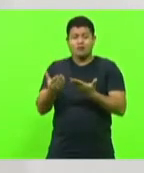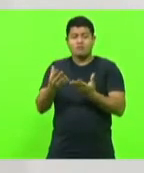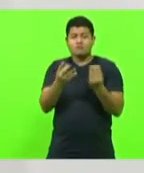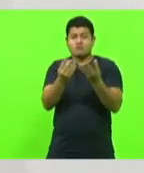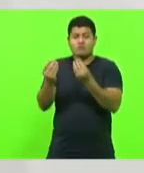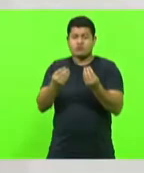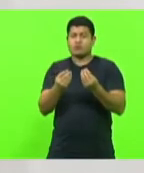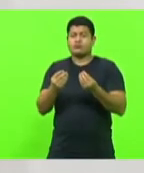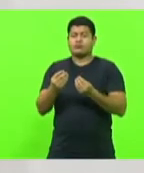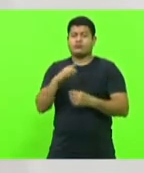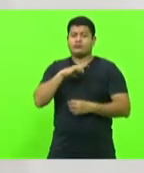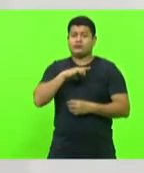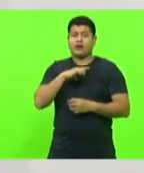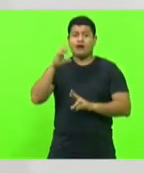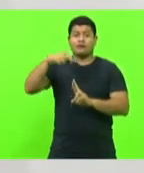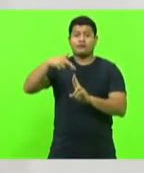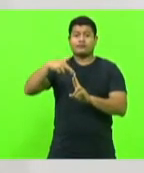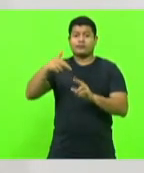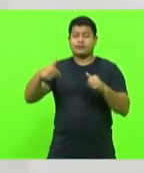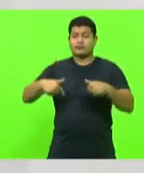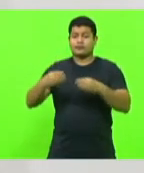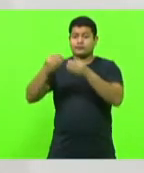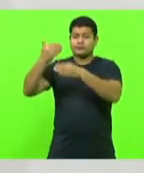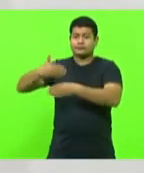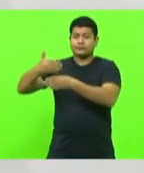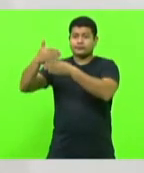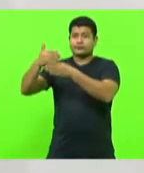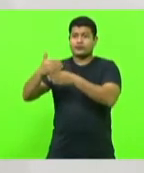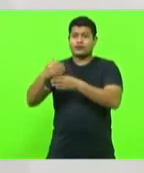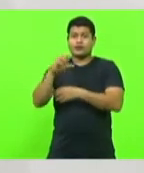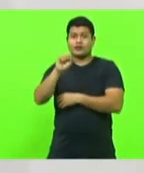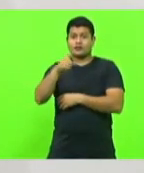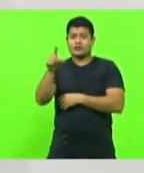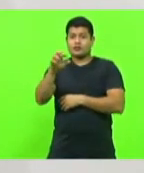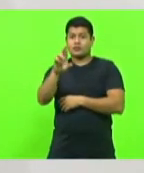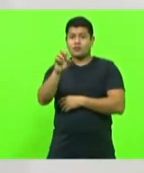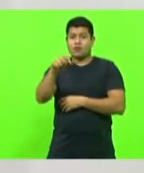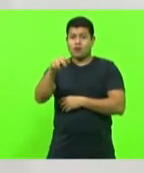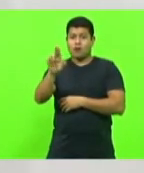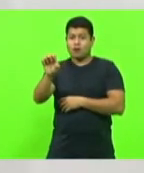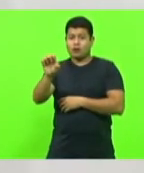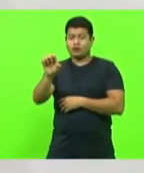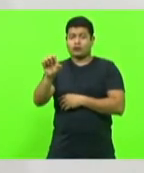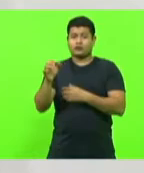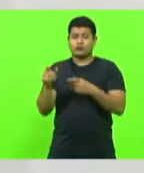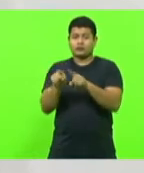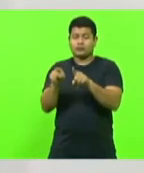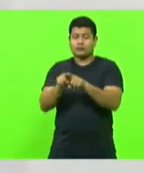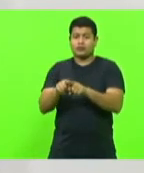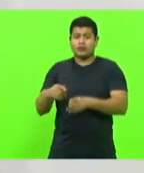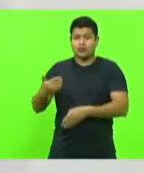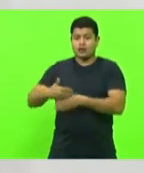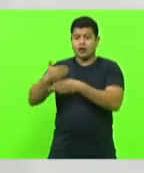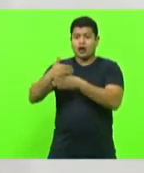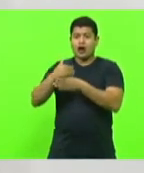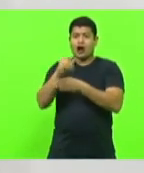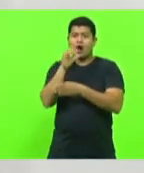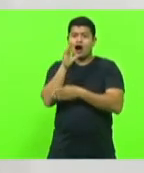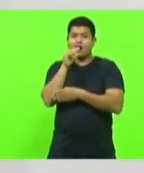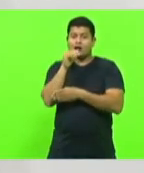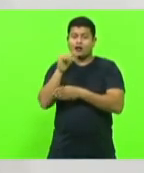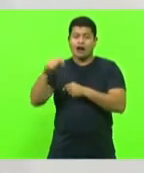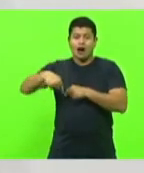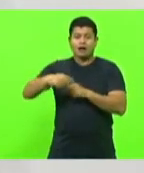esta data, famílias atingidas pela barragem de São Roque, em Brunópolis, e pela barragem da Kazan, aqui em